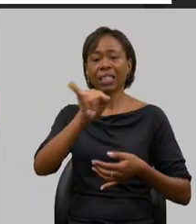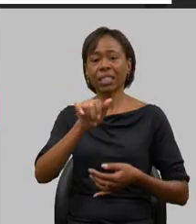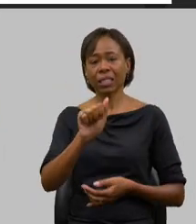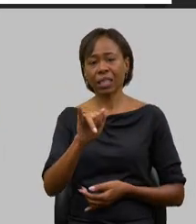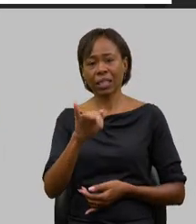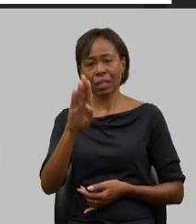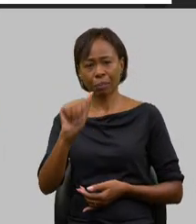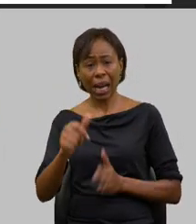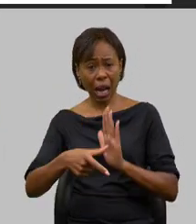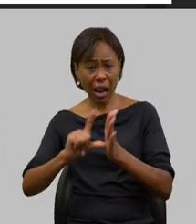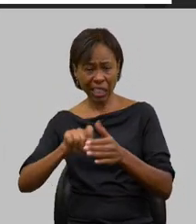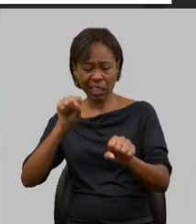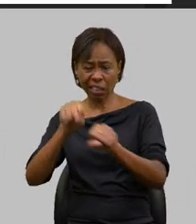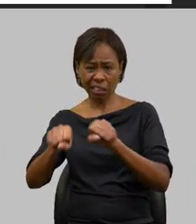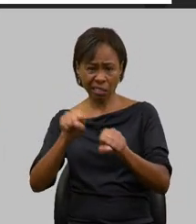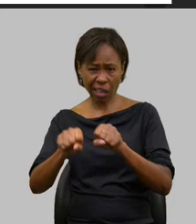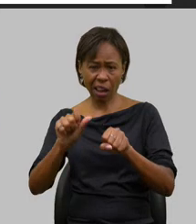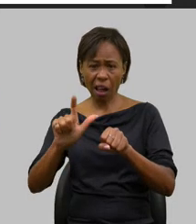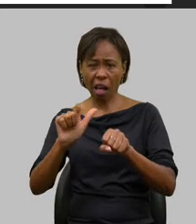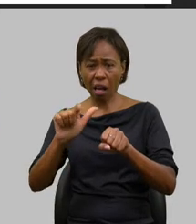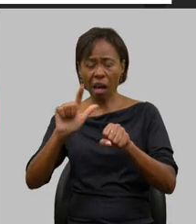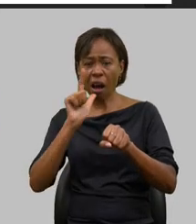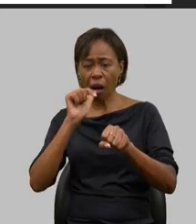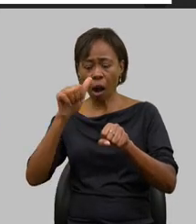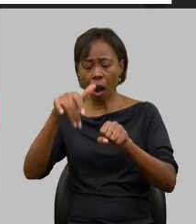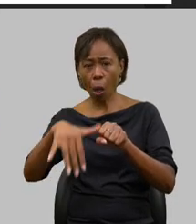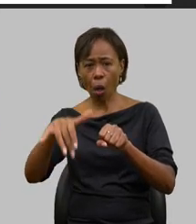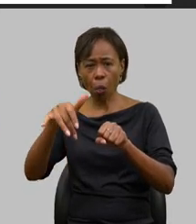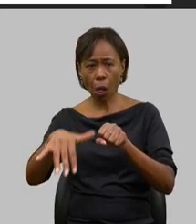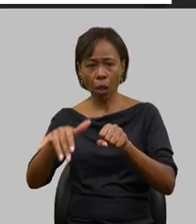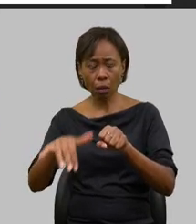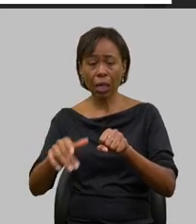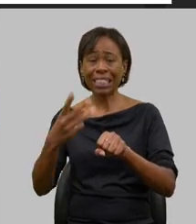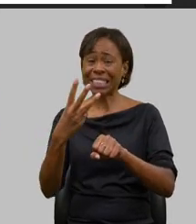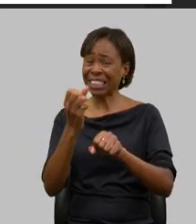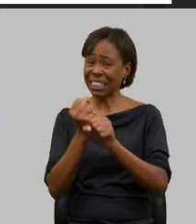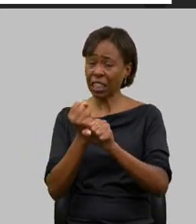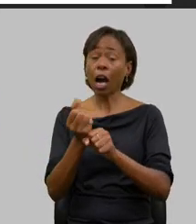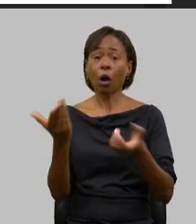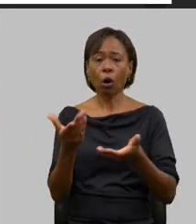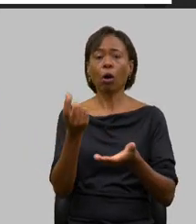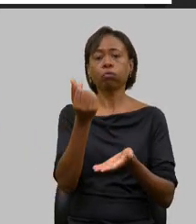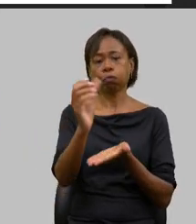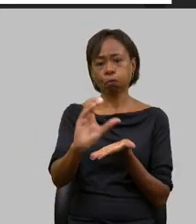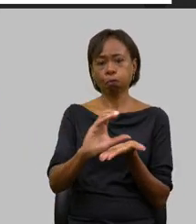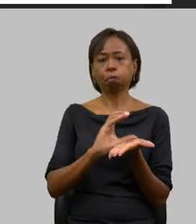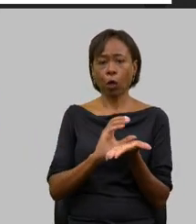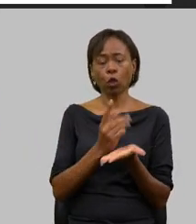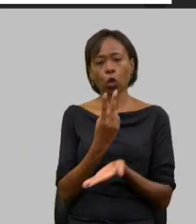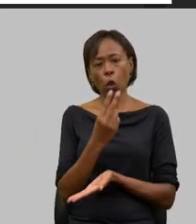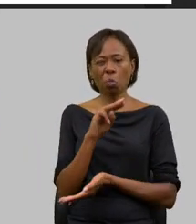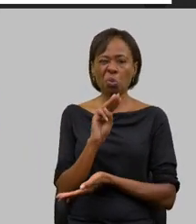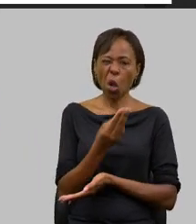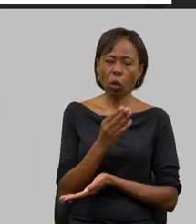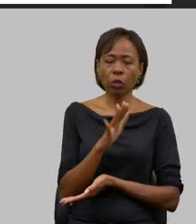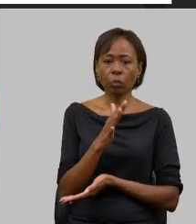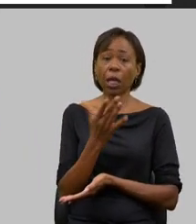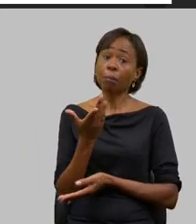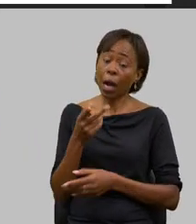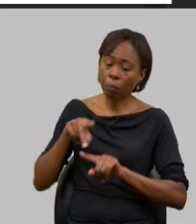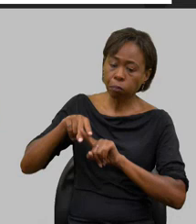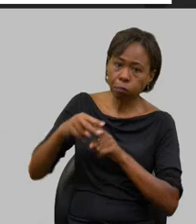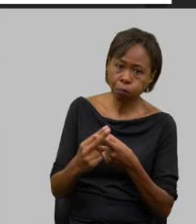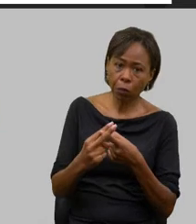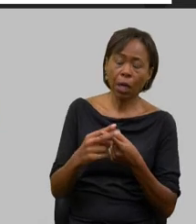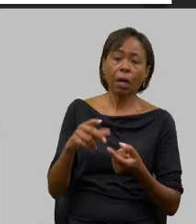e nós conseguimos recursos para poder dar ordem de quase 2 milhões de reais para recuperar isso usamos mergulhadores